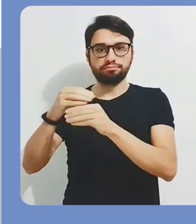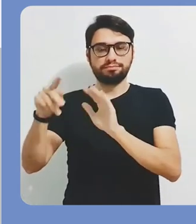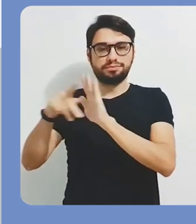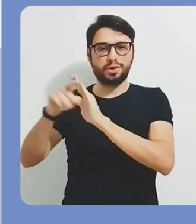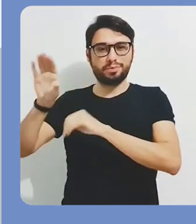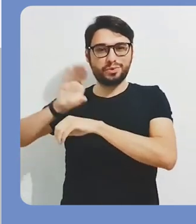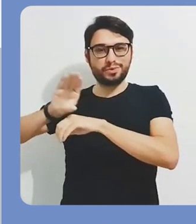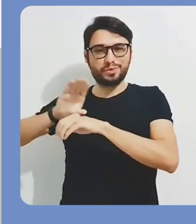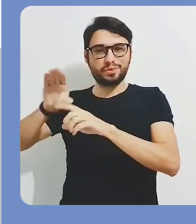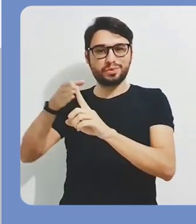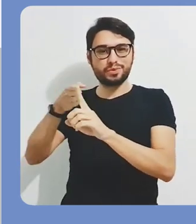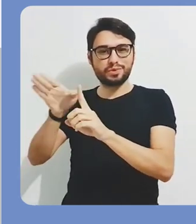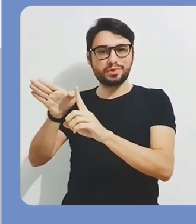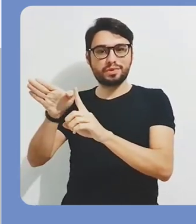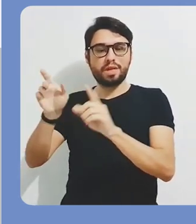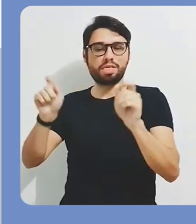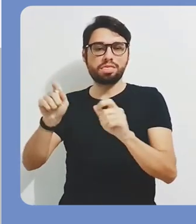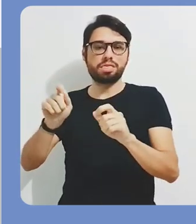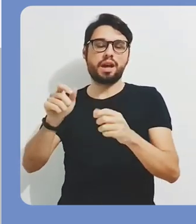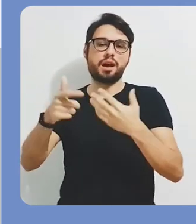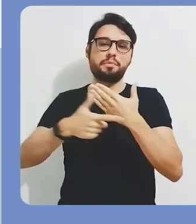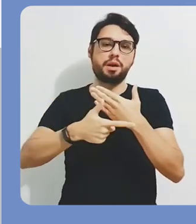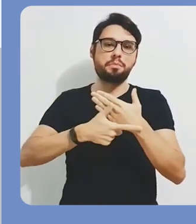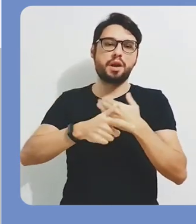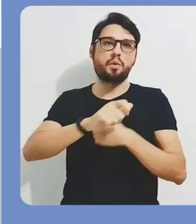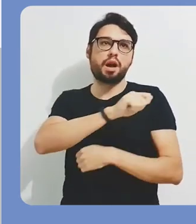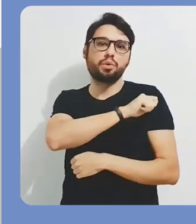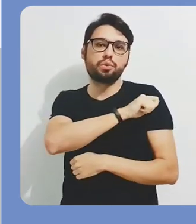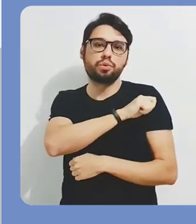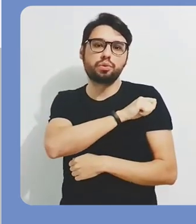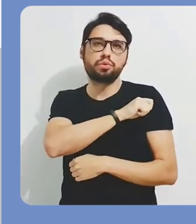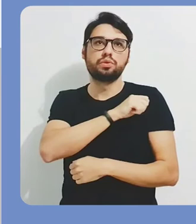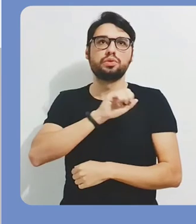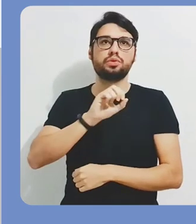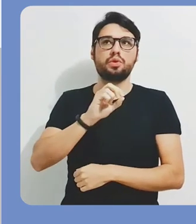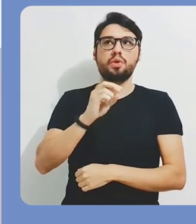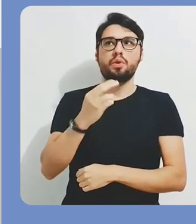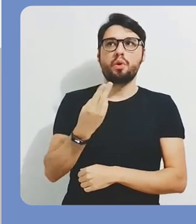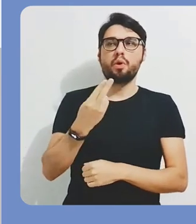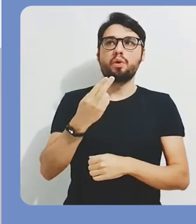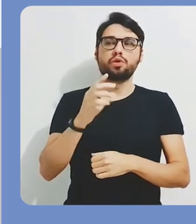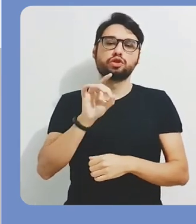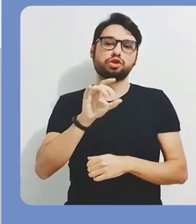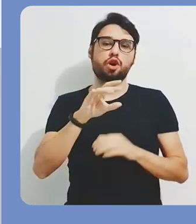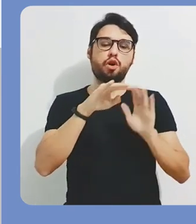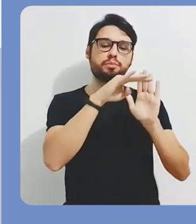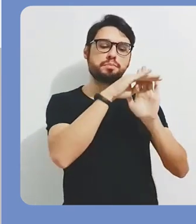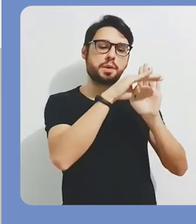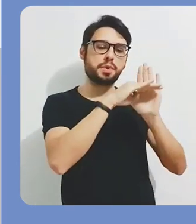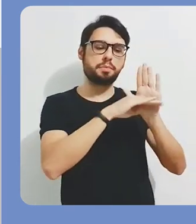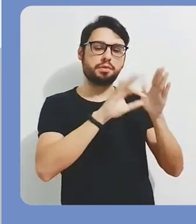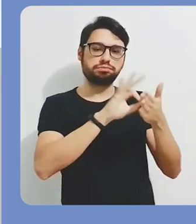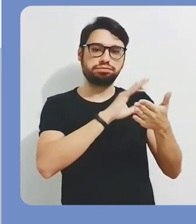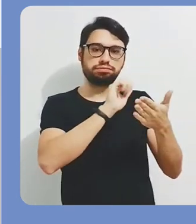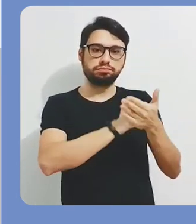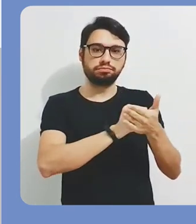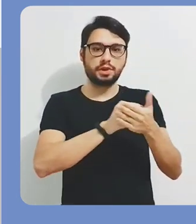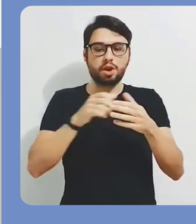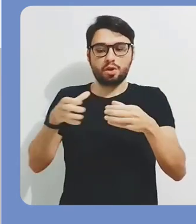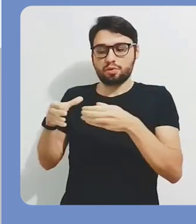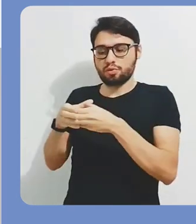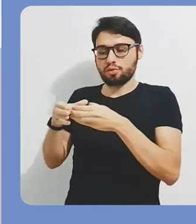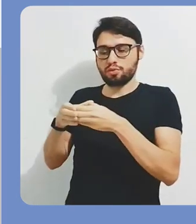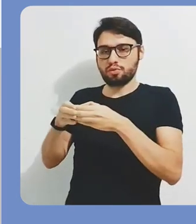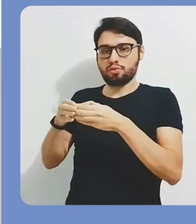designar um papel. No caso, se for uma importação por um curso de extensão, você pode designar um papel de estudante.